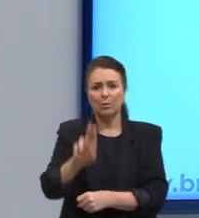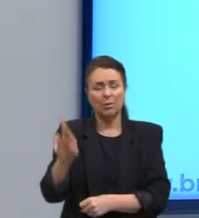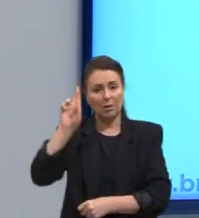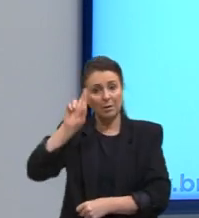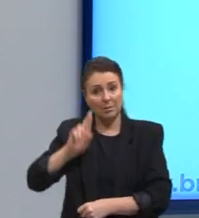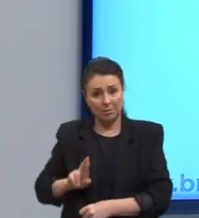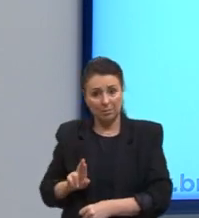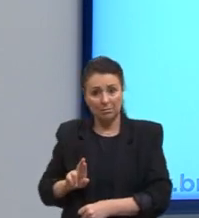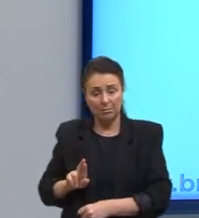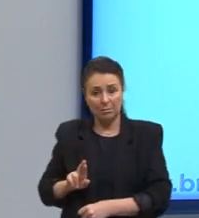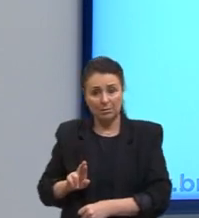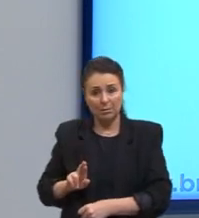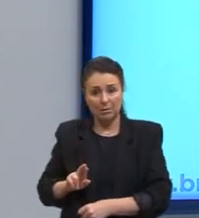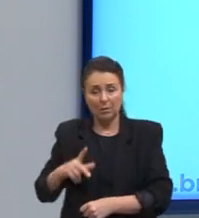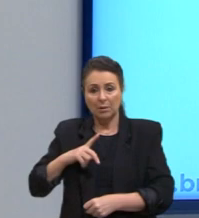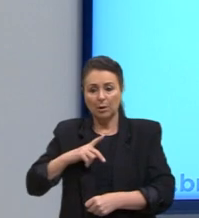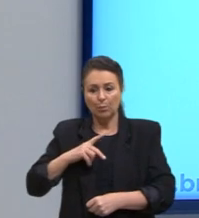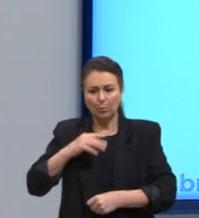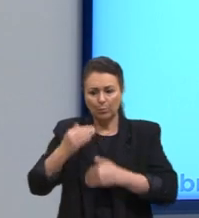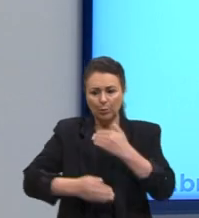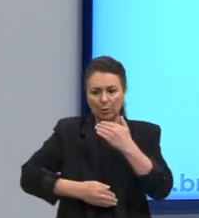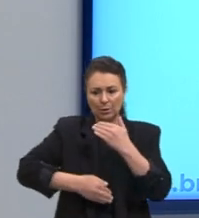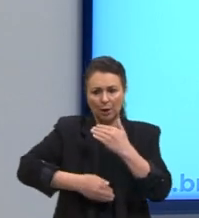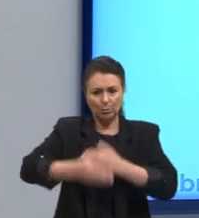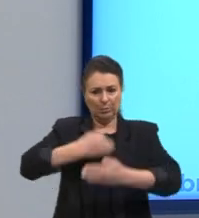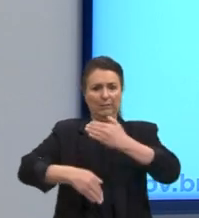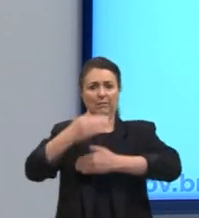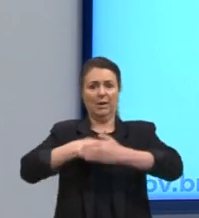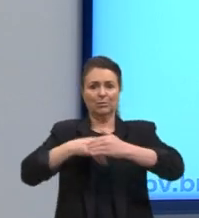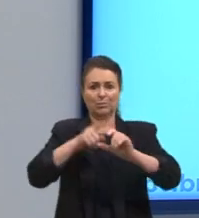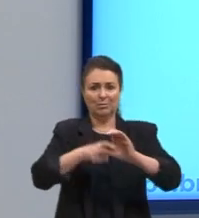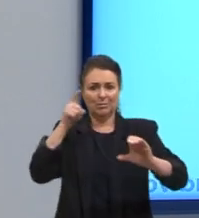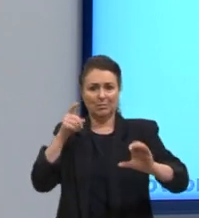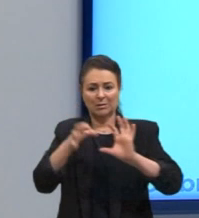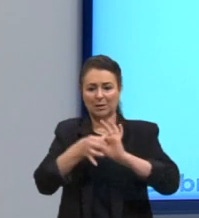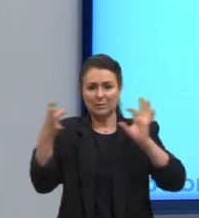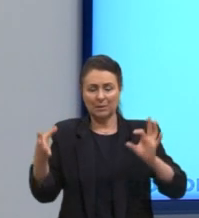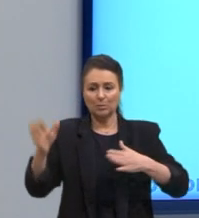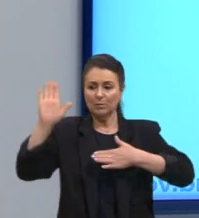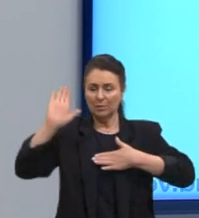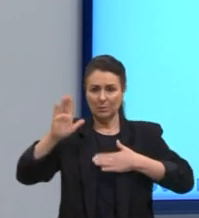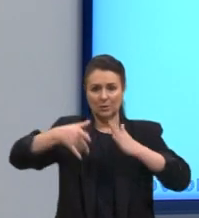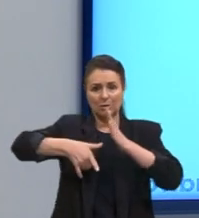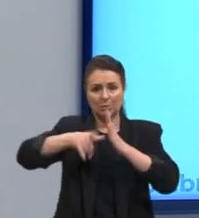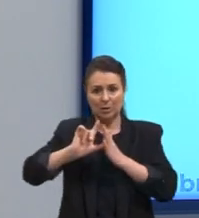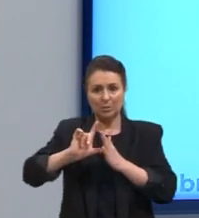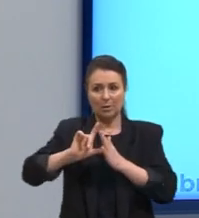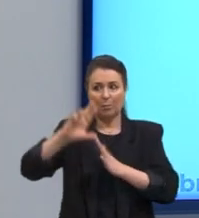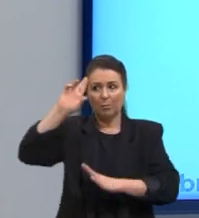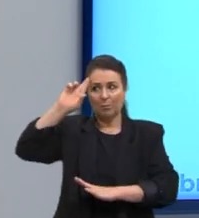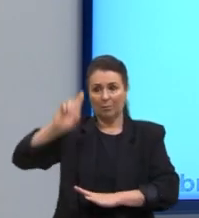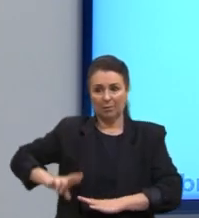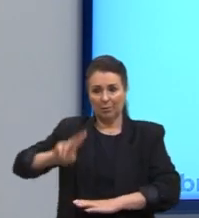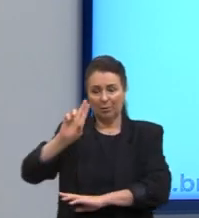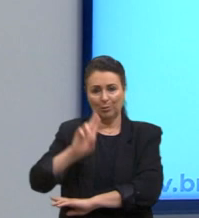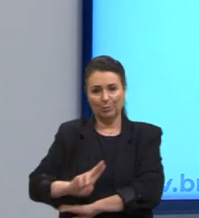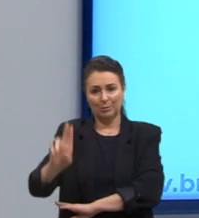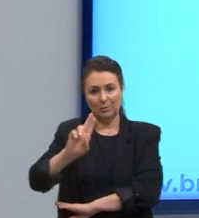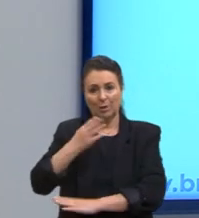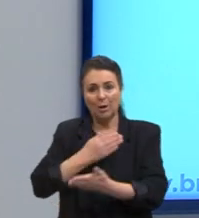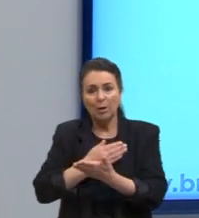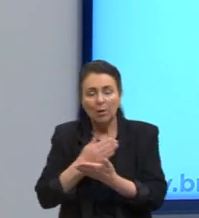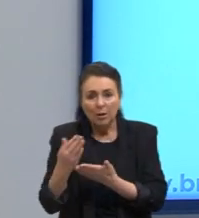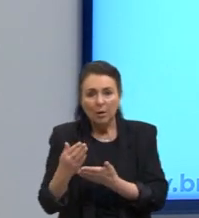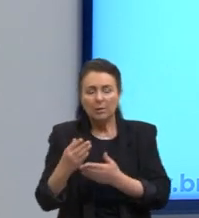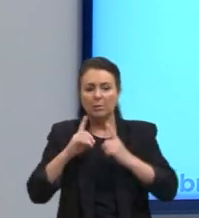acontece esse processo inverso da emancipação, da liberdade, como prometido pela racionalidade. E aí, claro, começam os grandes